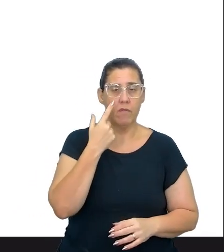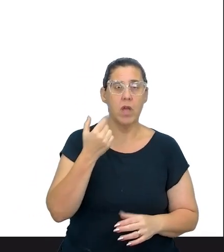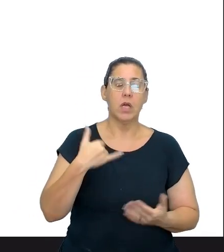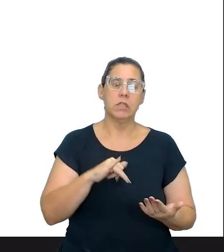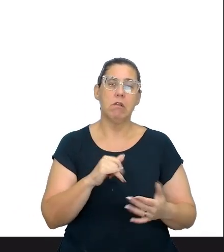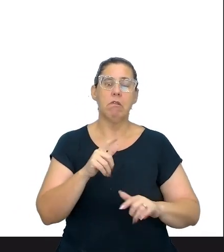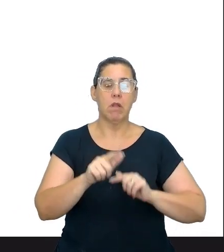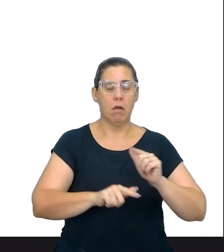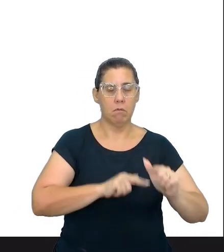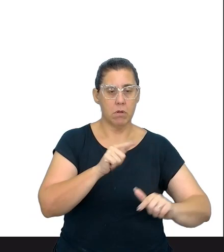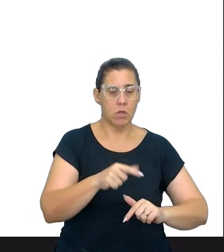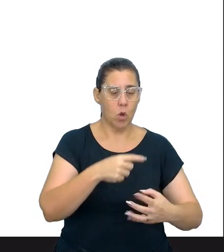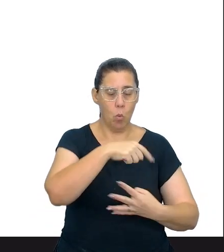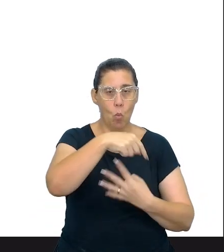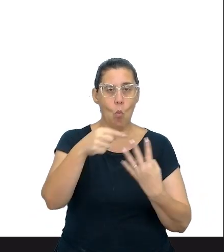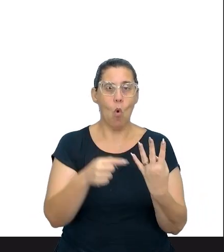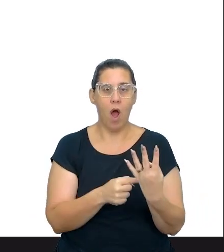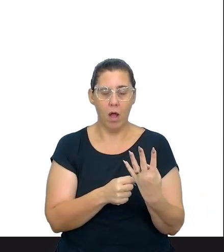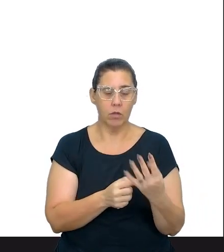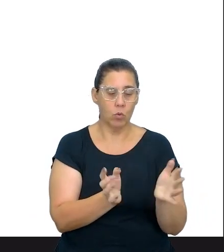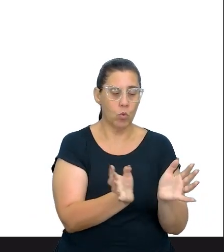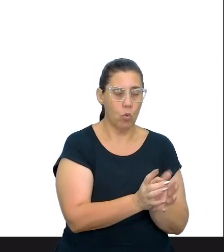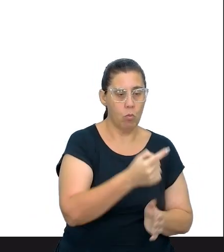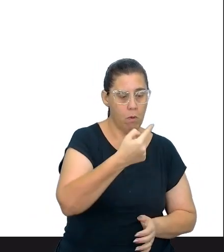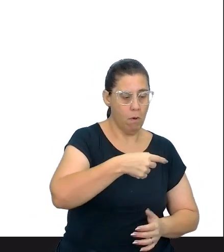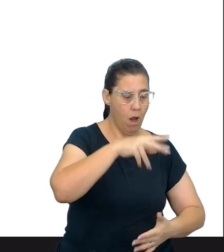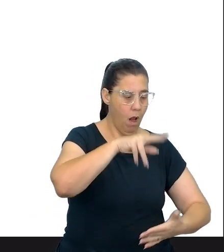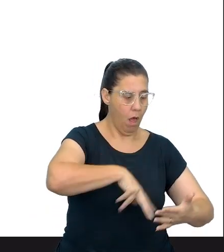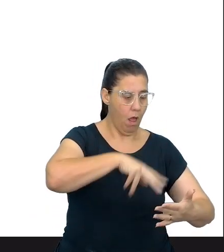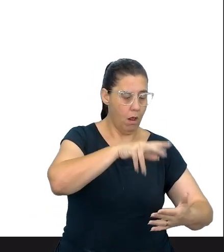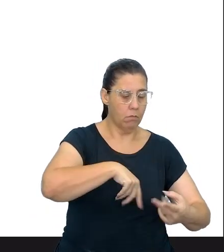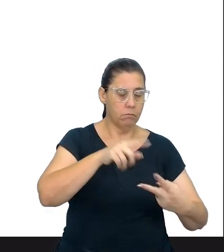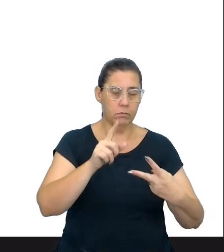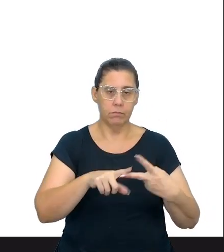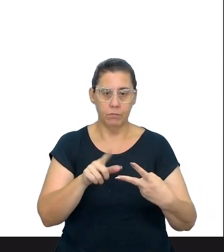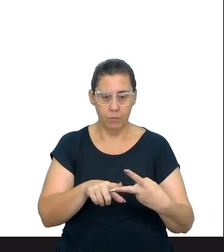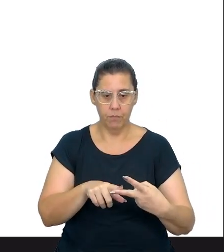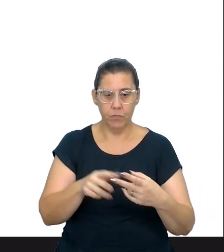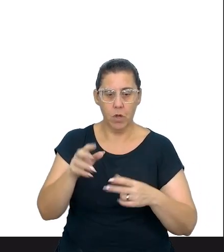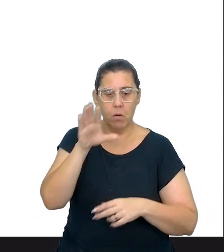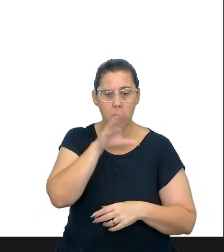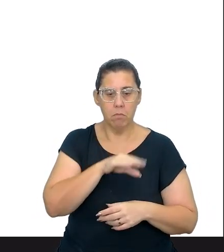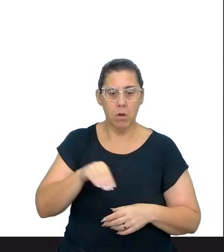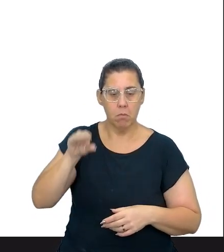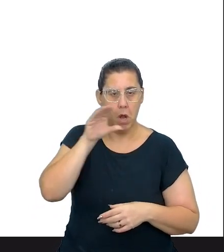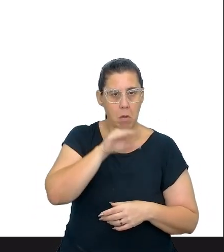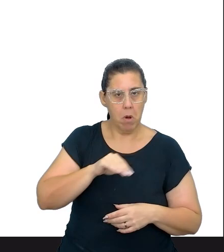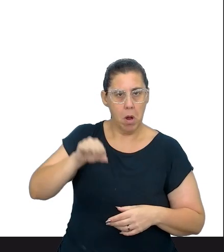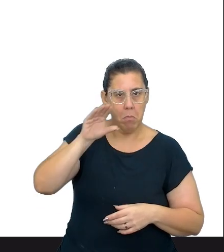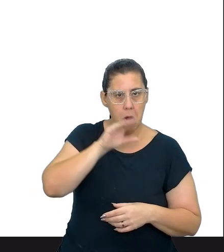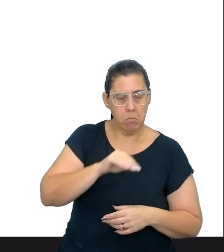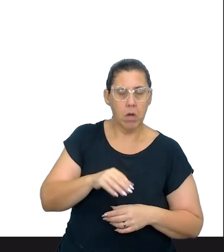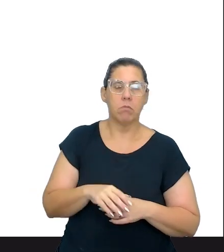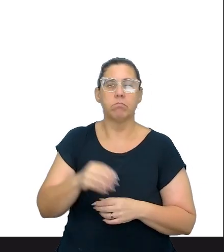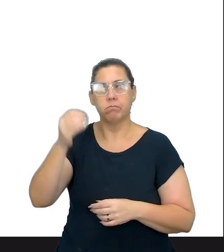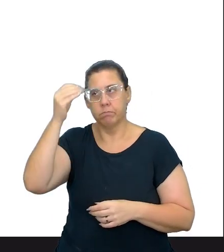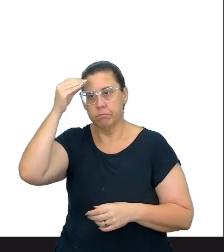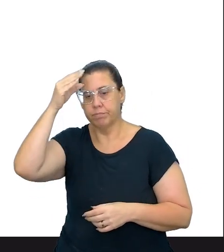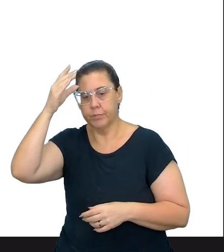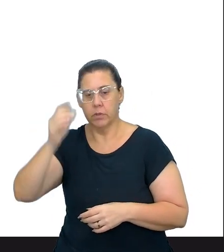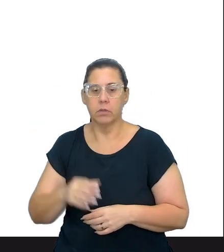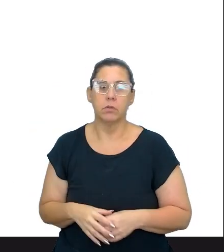se trabalha os quatro eixos. Primeiro é a leitura, depois a oralidade, quando o professor faz o levantamento dos conhecimentos